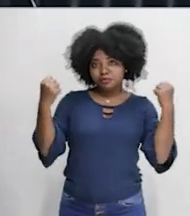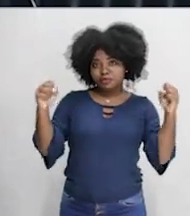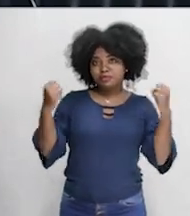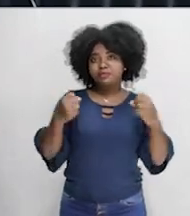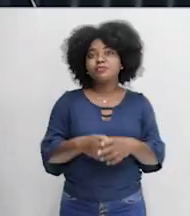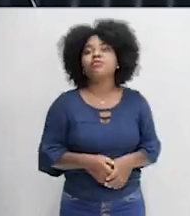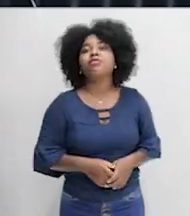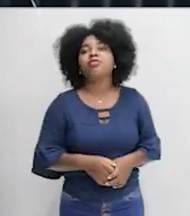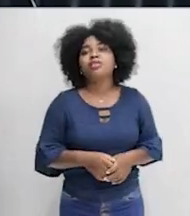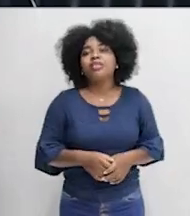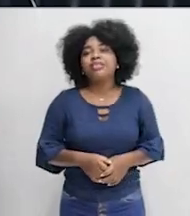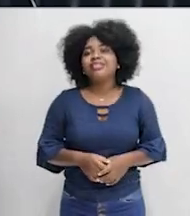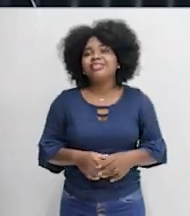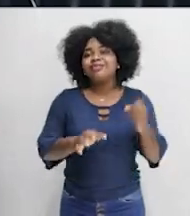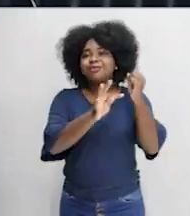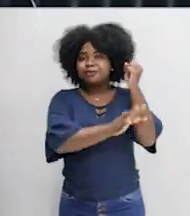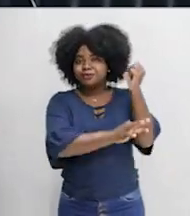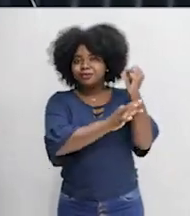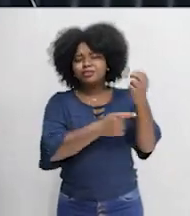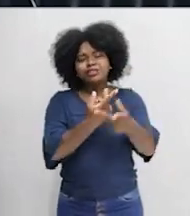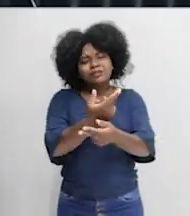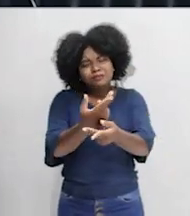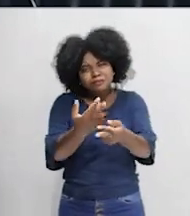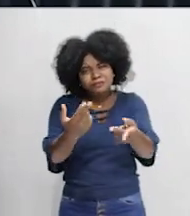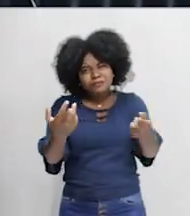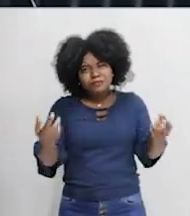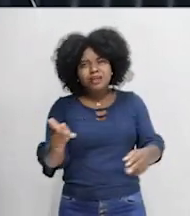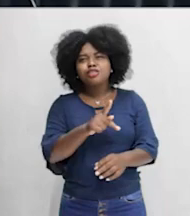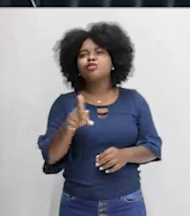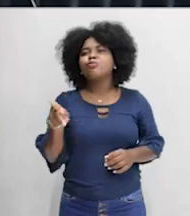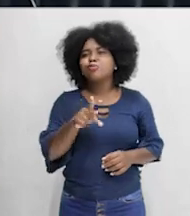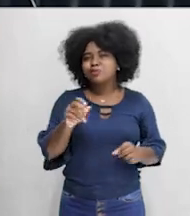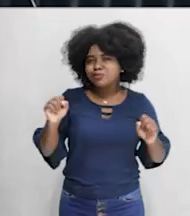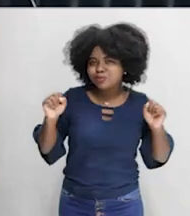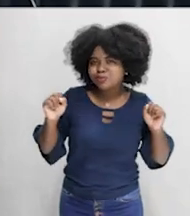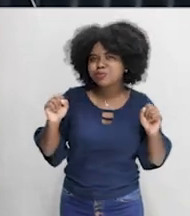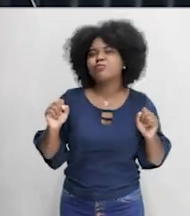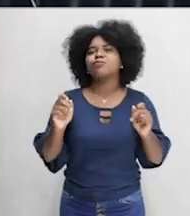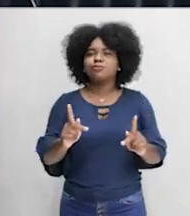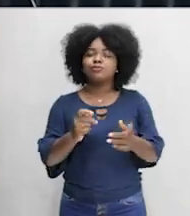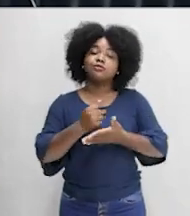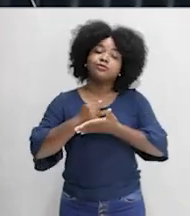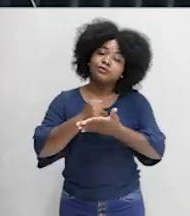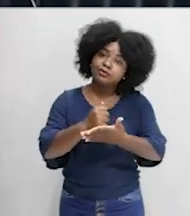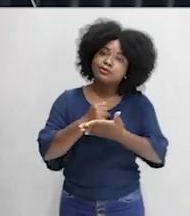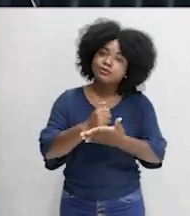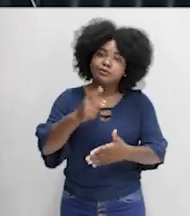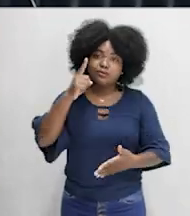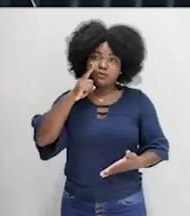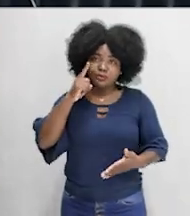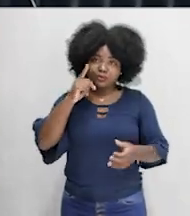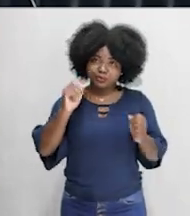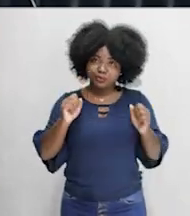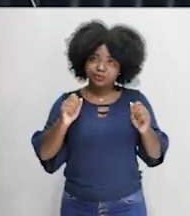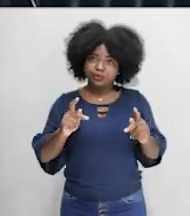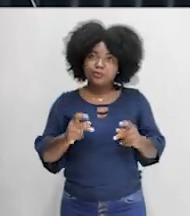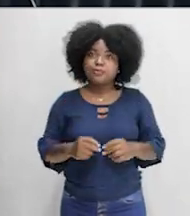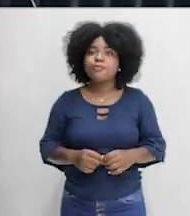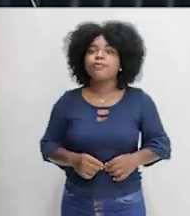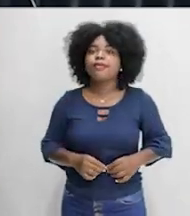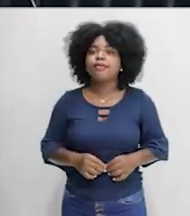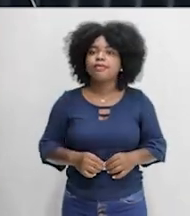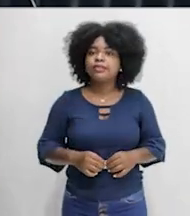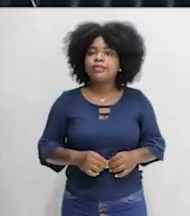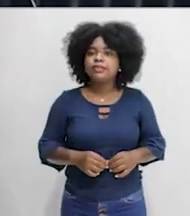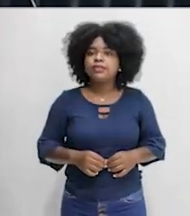Dadson de física, toda uma galera top para te ajudar na busca do teu objetivo, certo? Então,